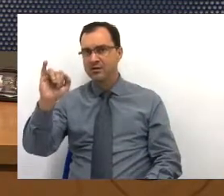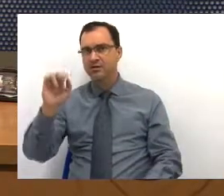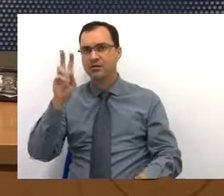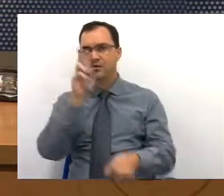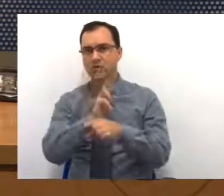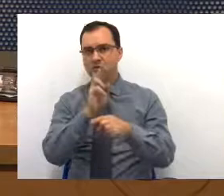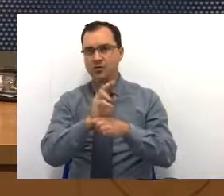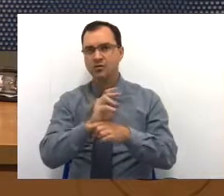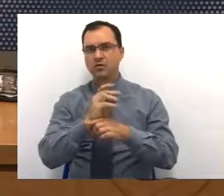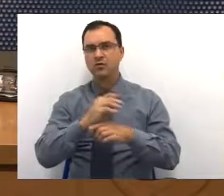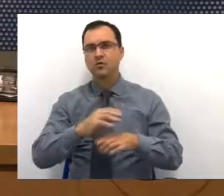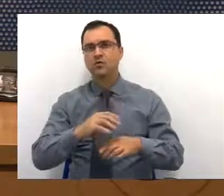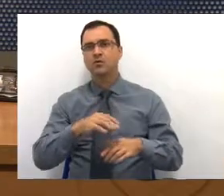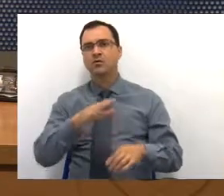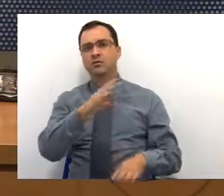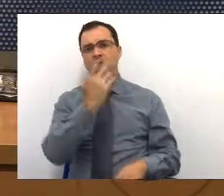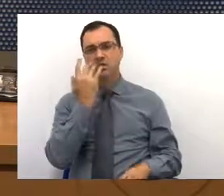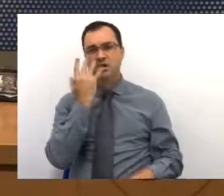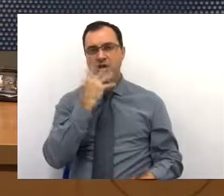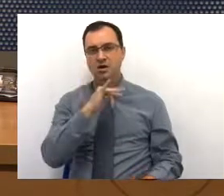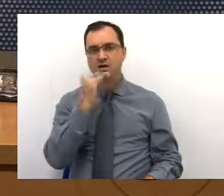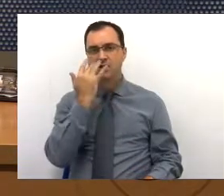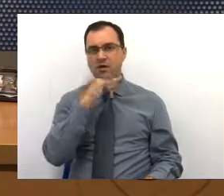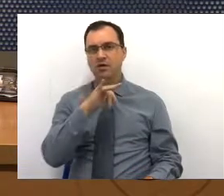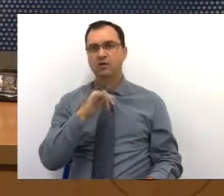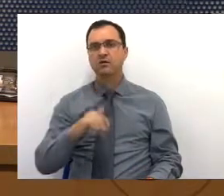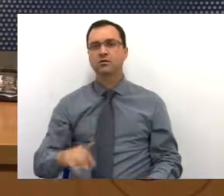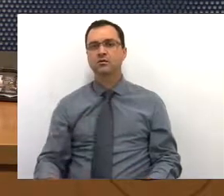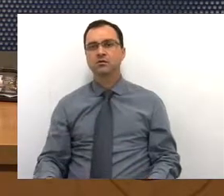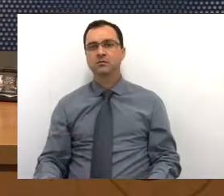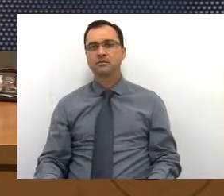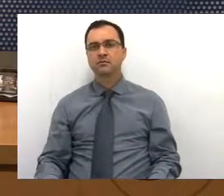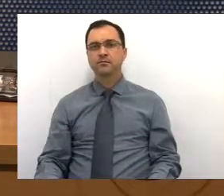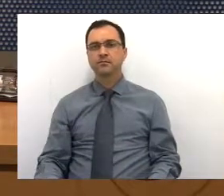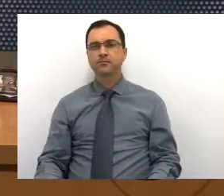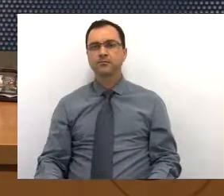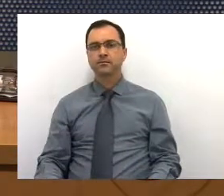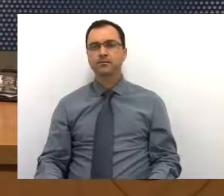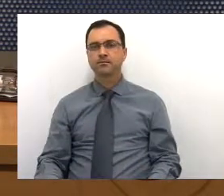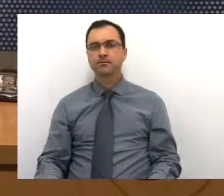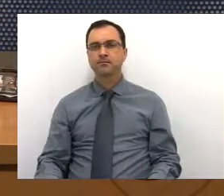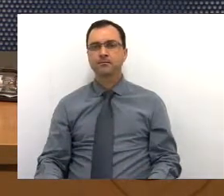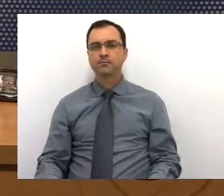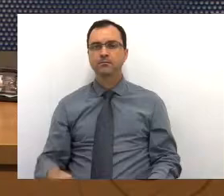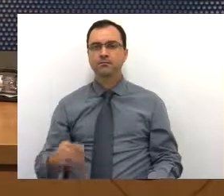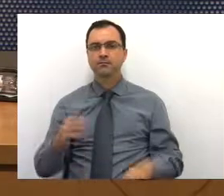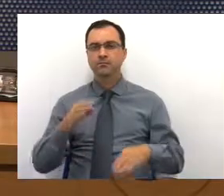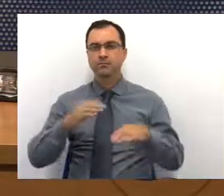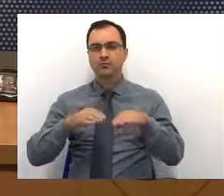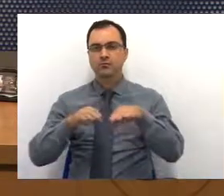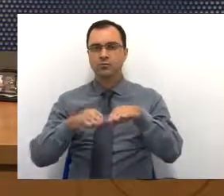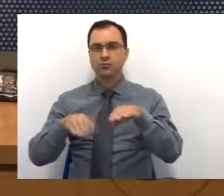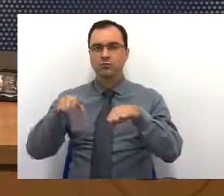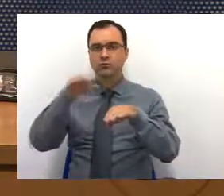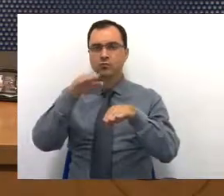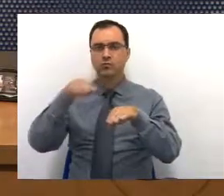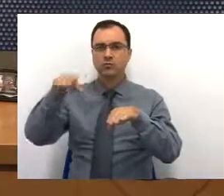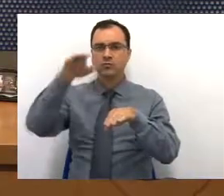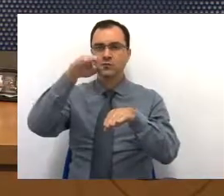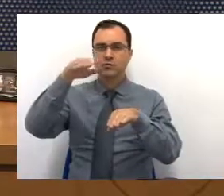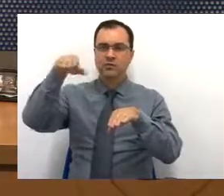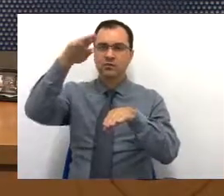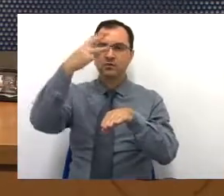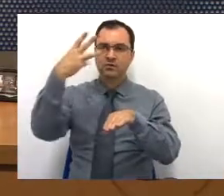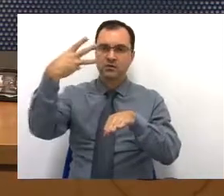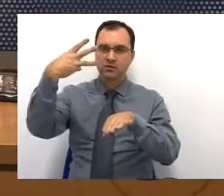enfermaria pediátrica. É o terceiro andar, que hoje não é usado,